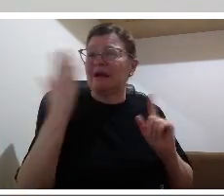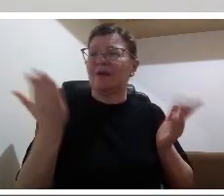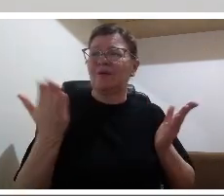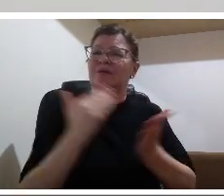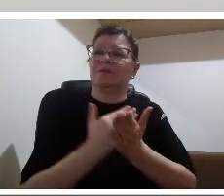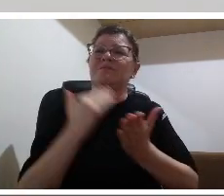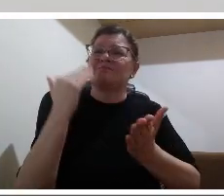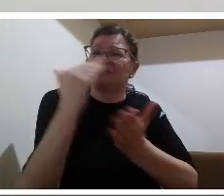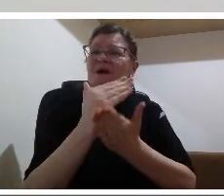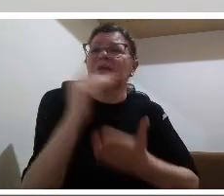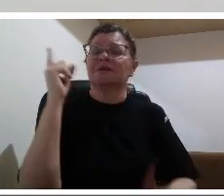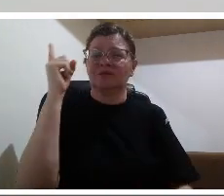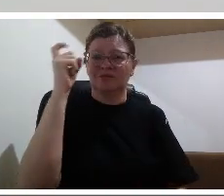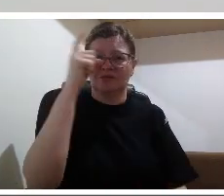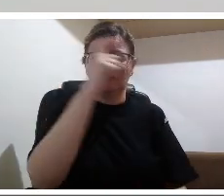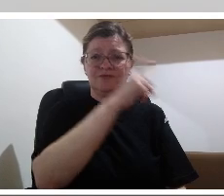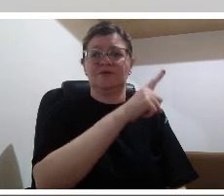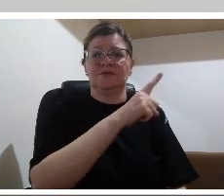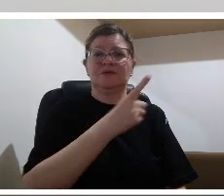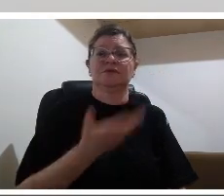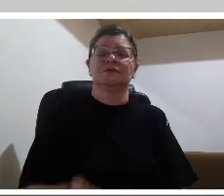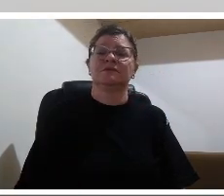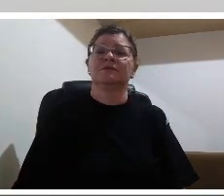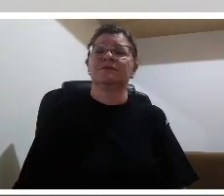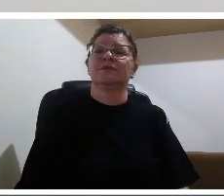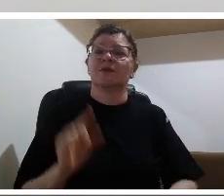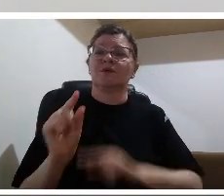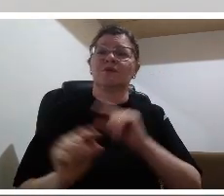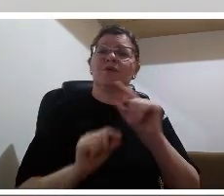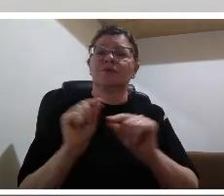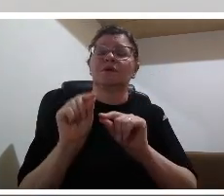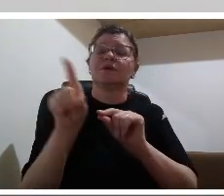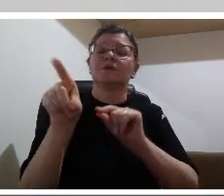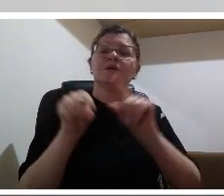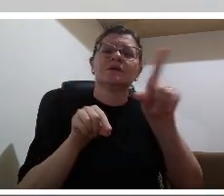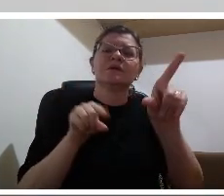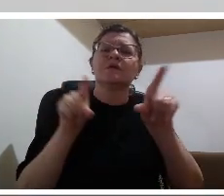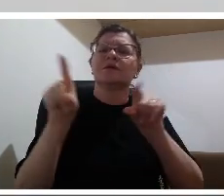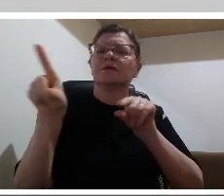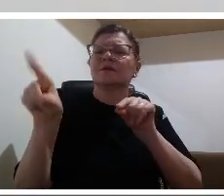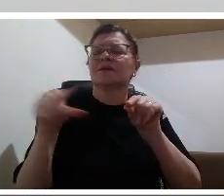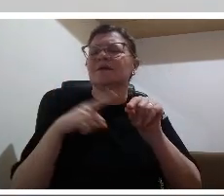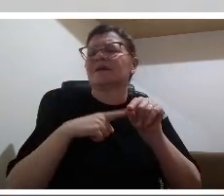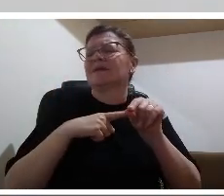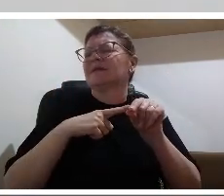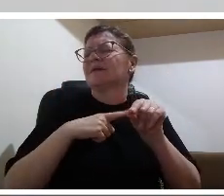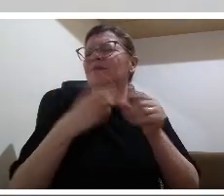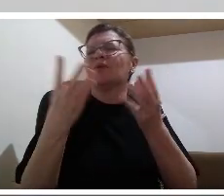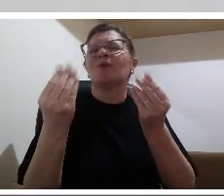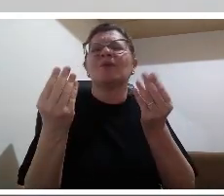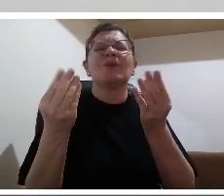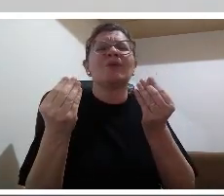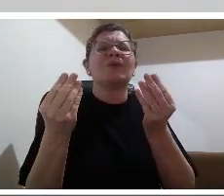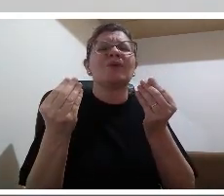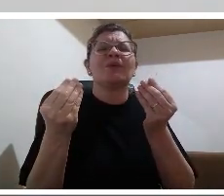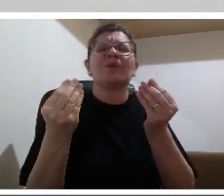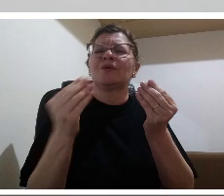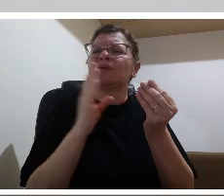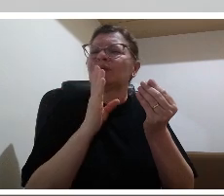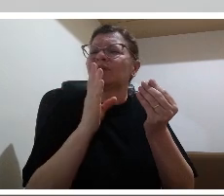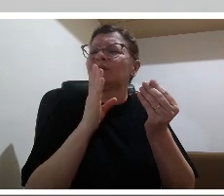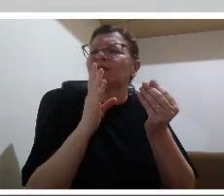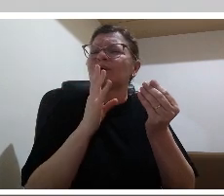conhecimentos científicos produzidos historicamente qual é o essencial o